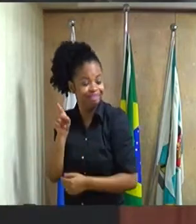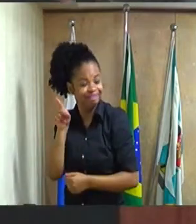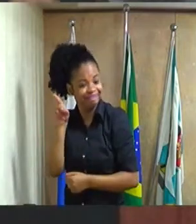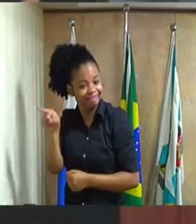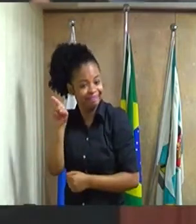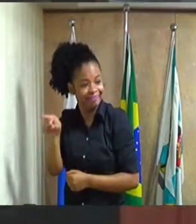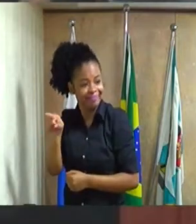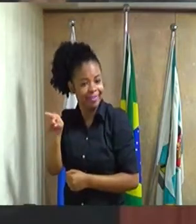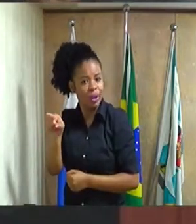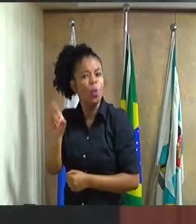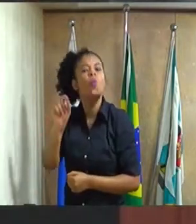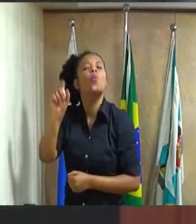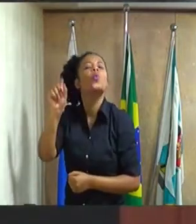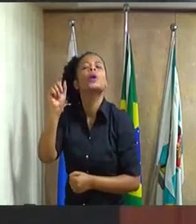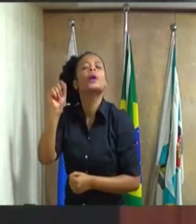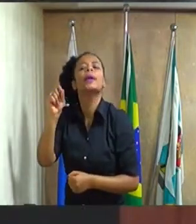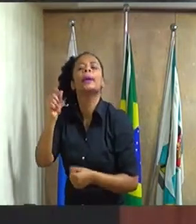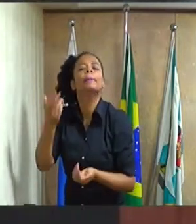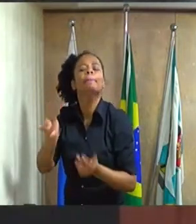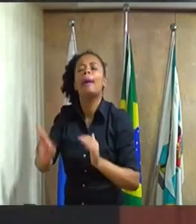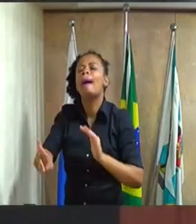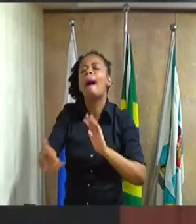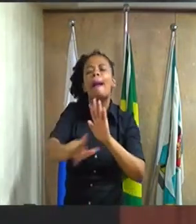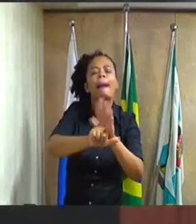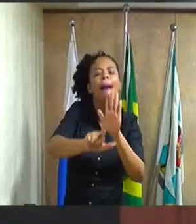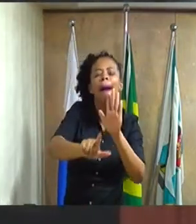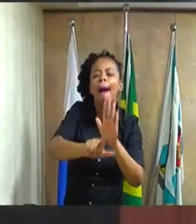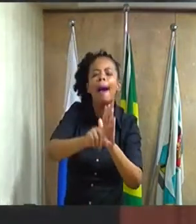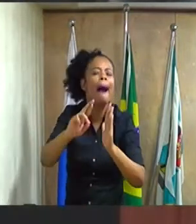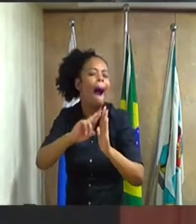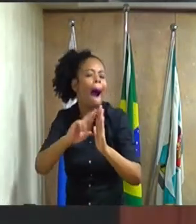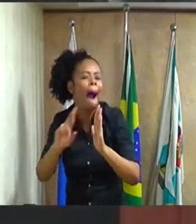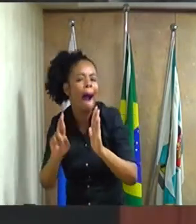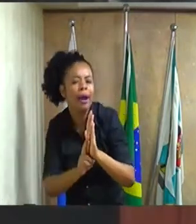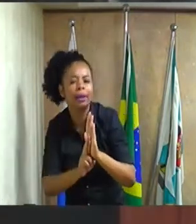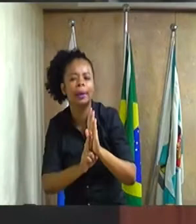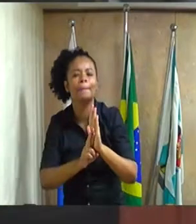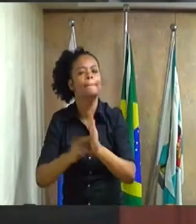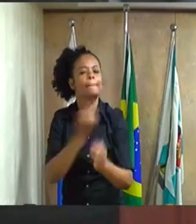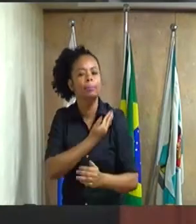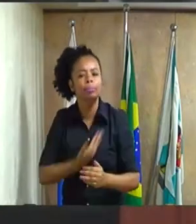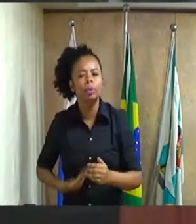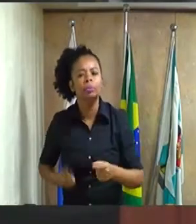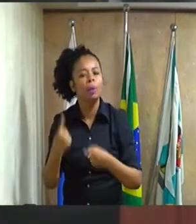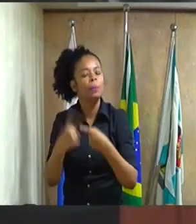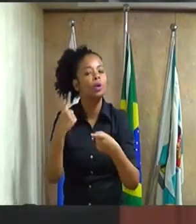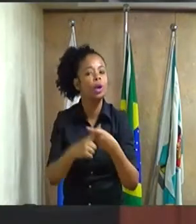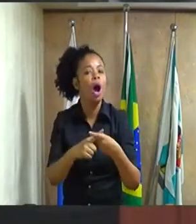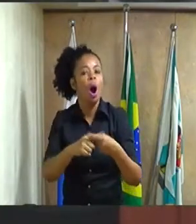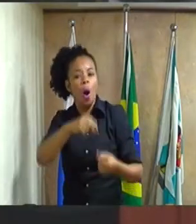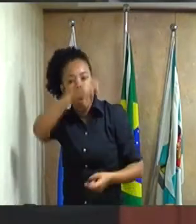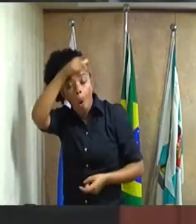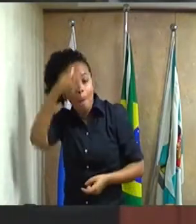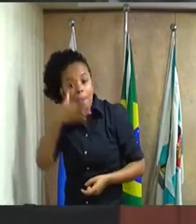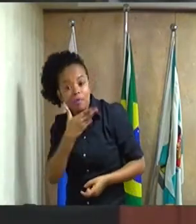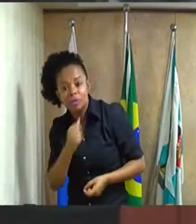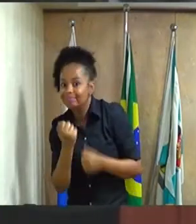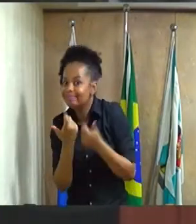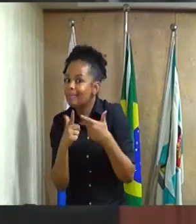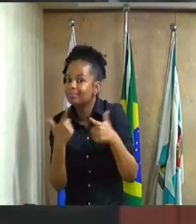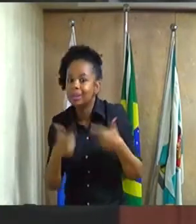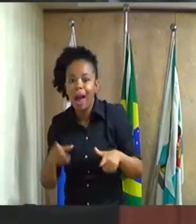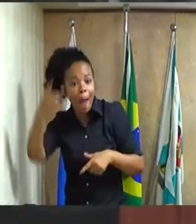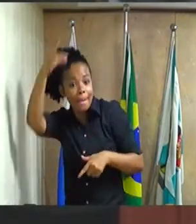a réis pública, né, ninguém respeitou, porque os prefeitos, os prefeitos não tiveram espírito